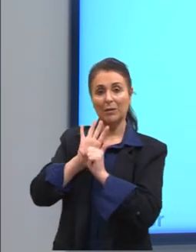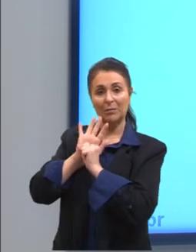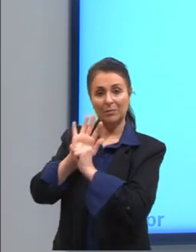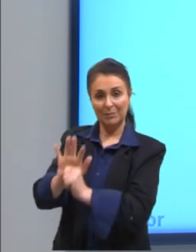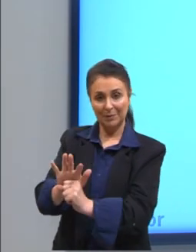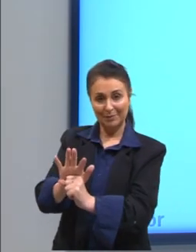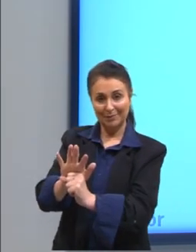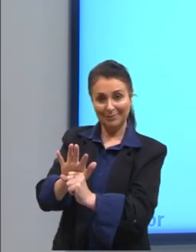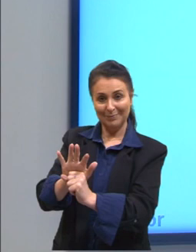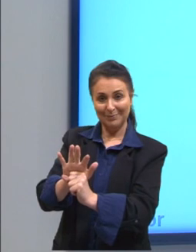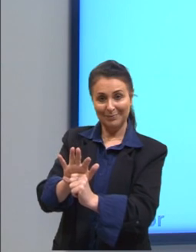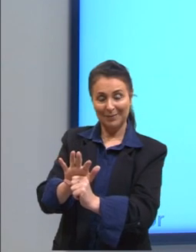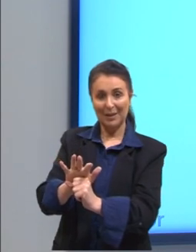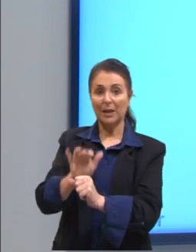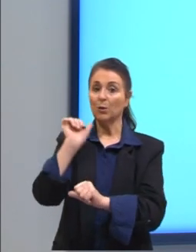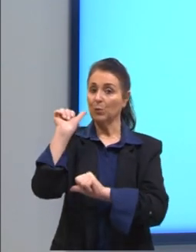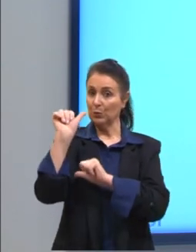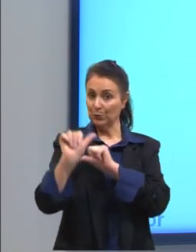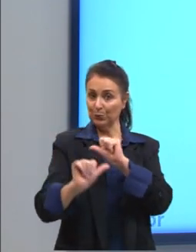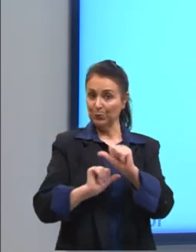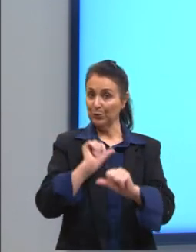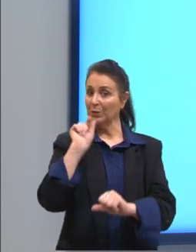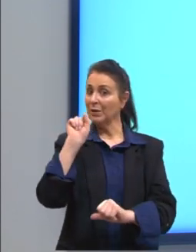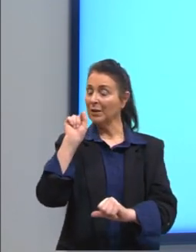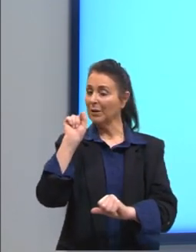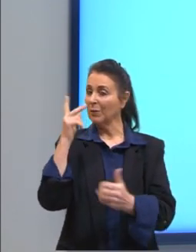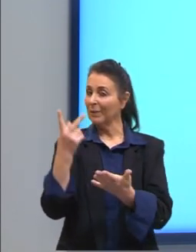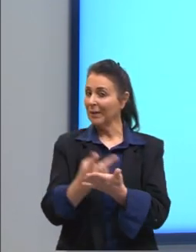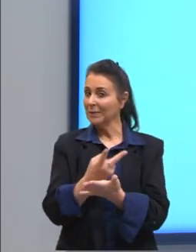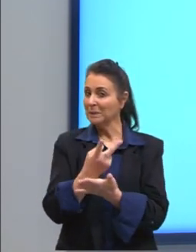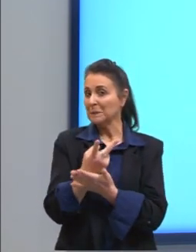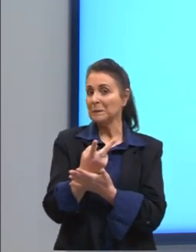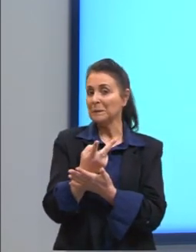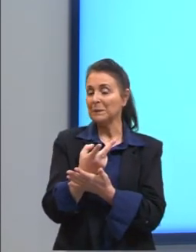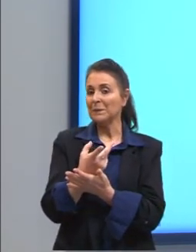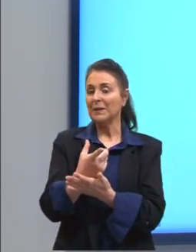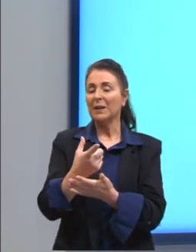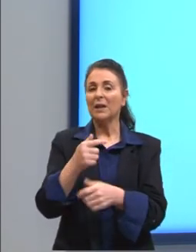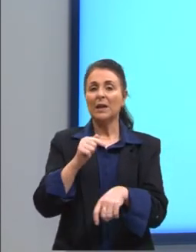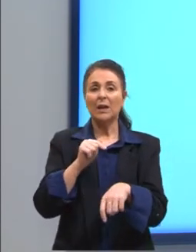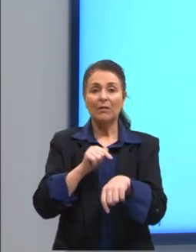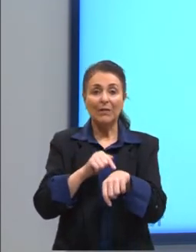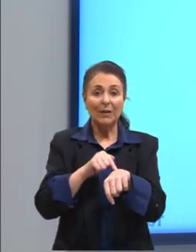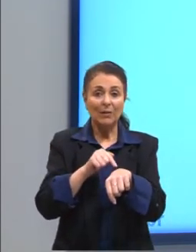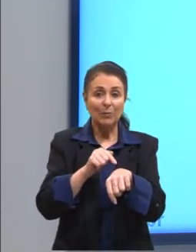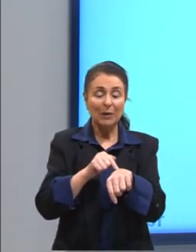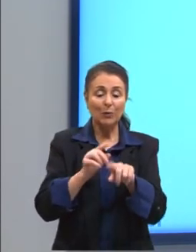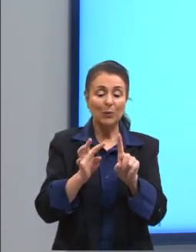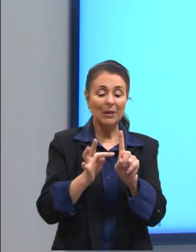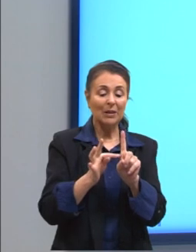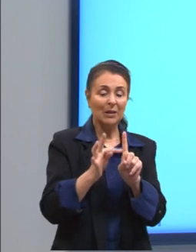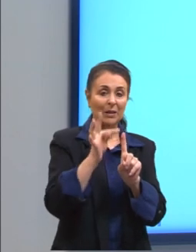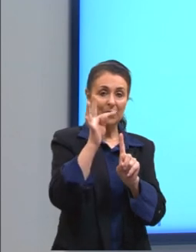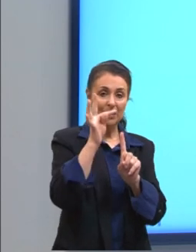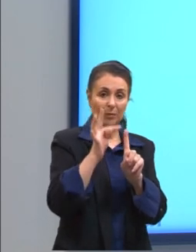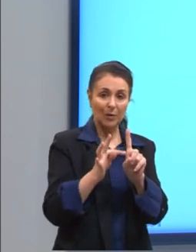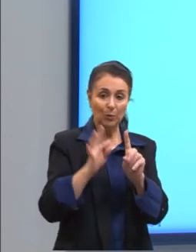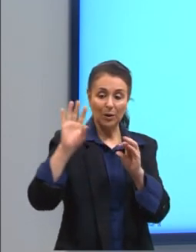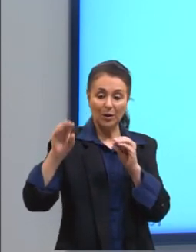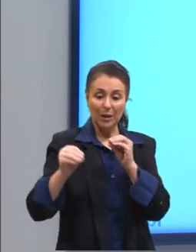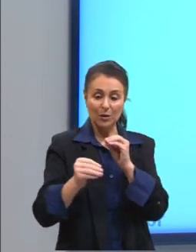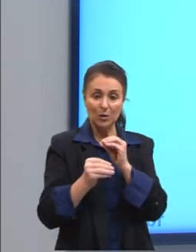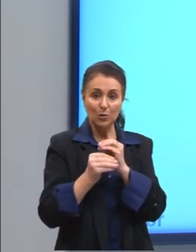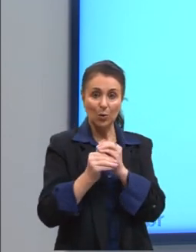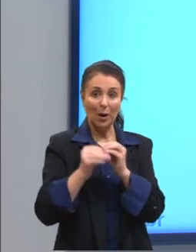passa para cá, o aconteceu aqui? Vai haver um aumento de temperatura. Porque a gente agora adicionou mais